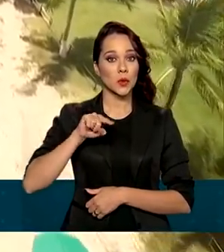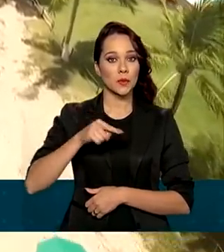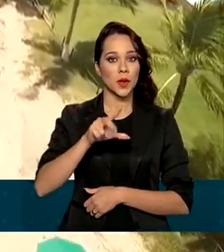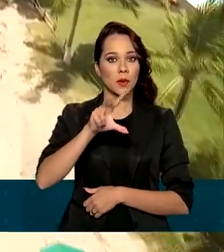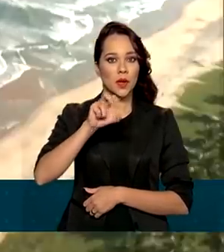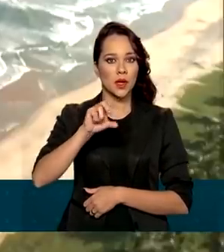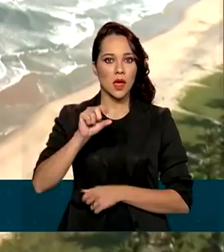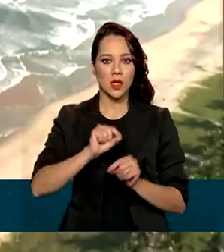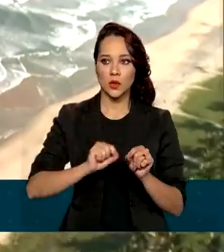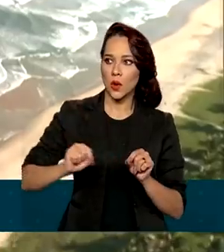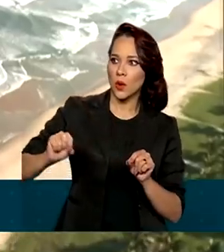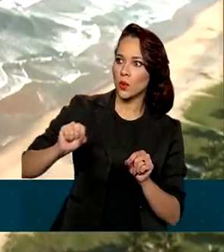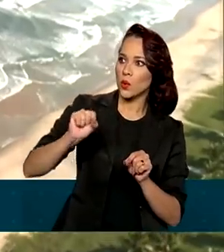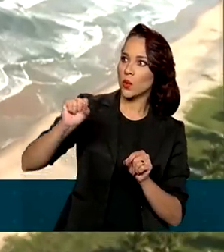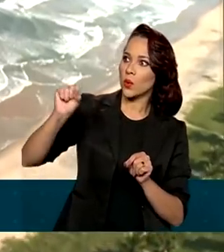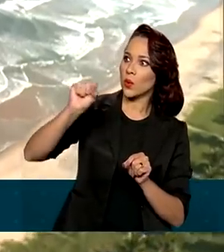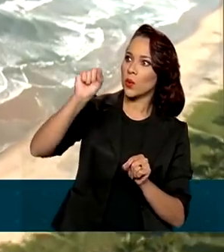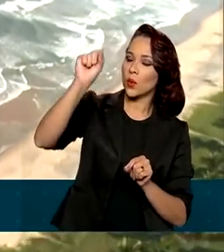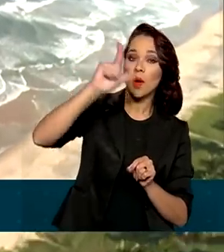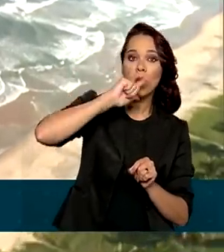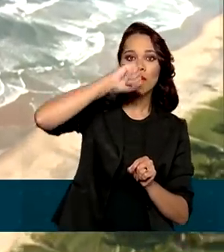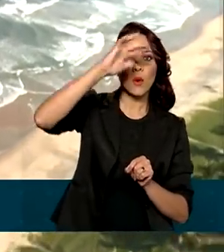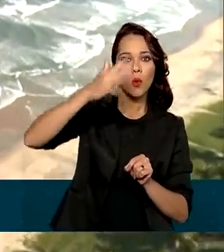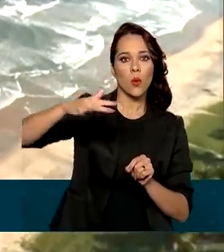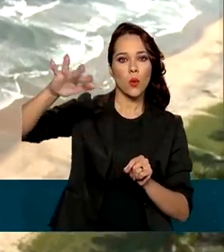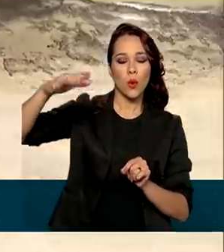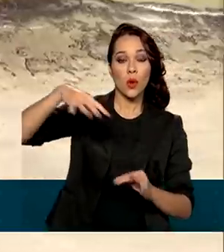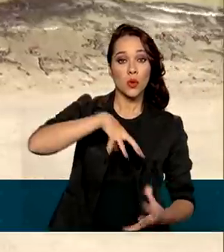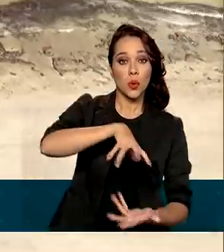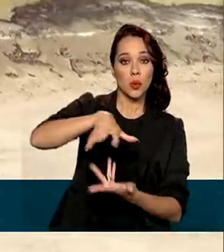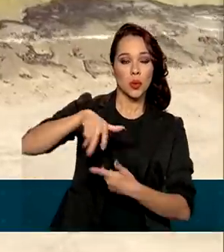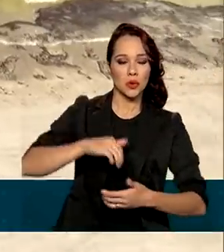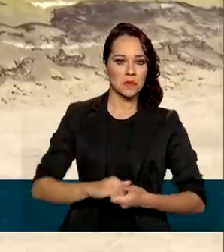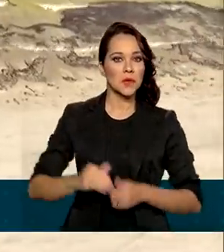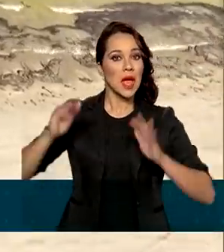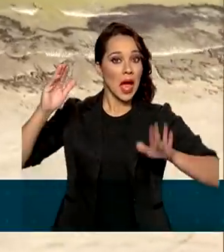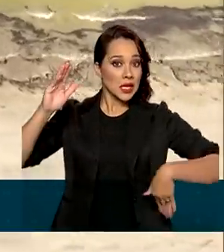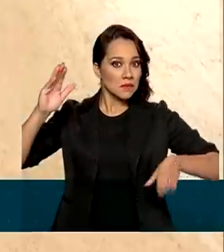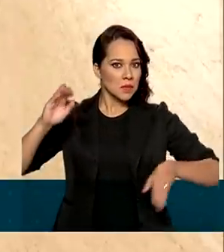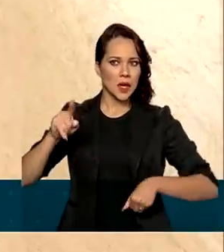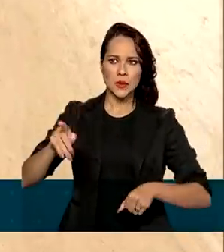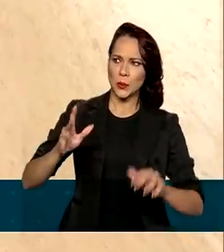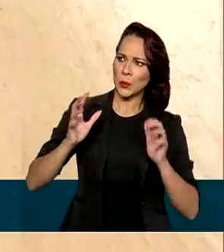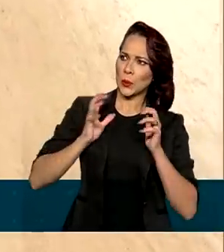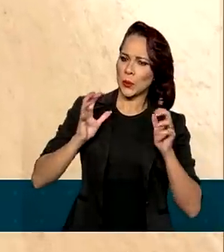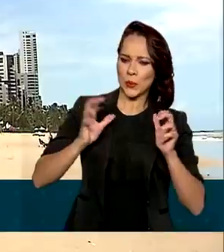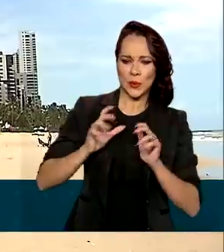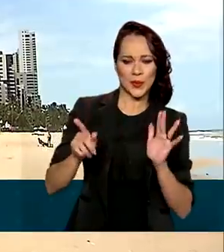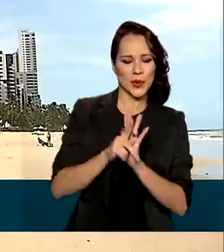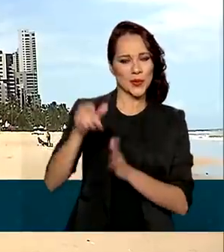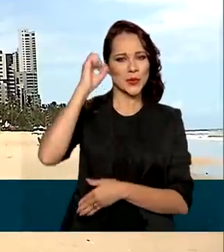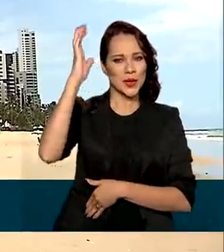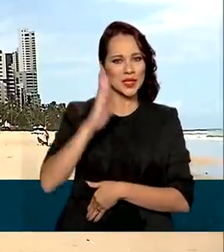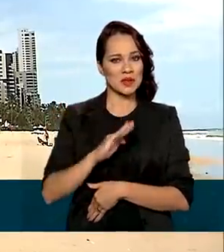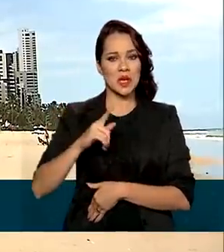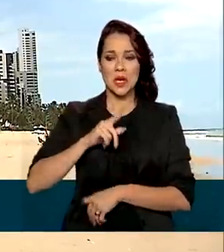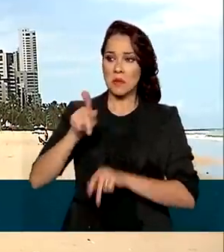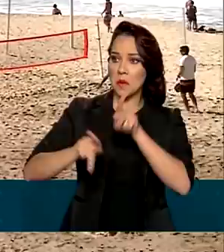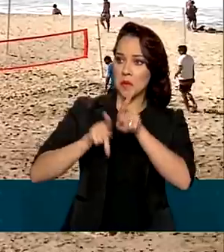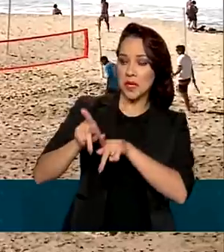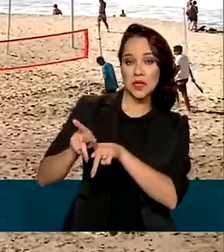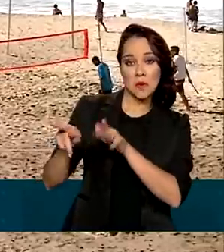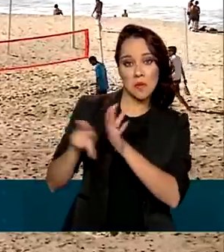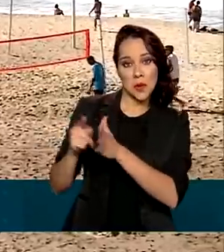quilômetros de uma das maiores faixas costeiras do mundo. As praias são uma riqueza do Brasil, que acolhem habitantes